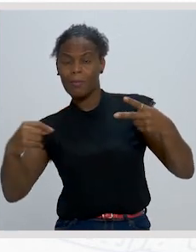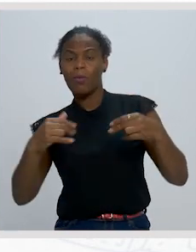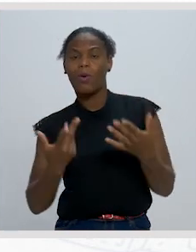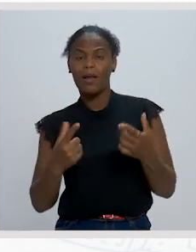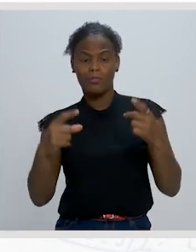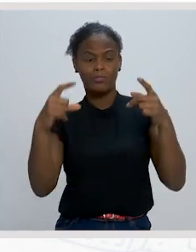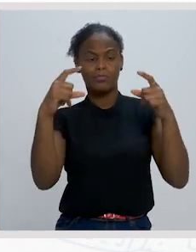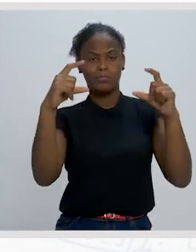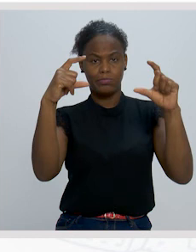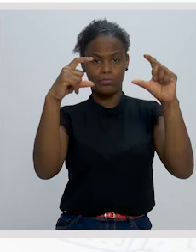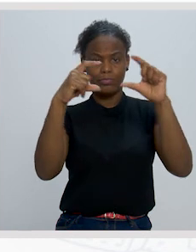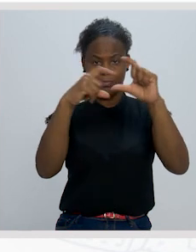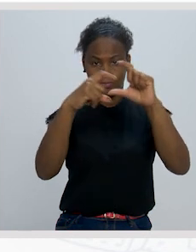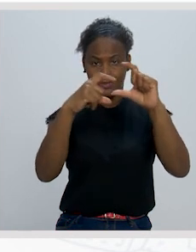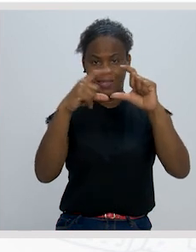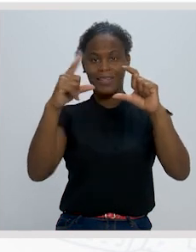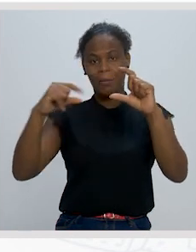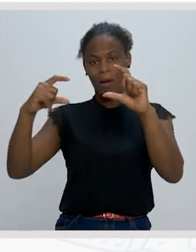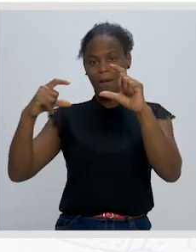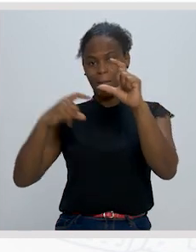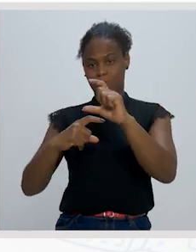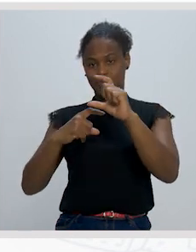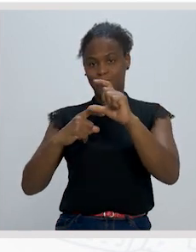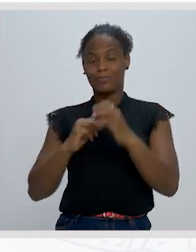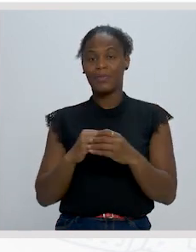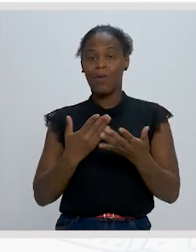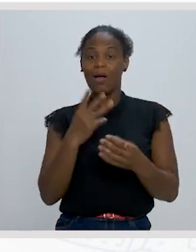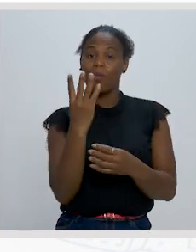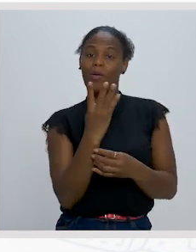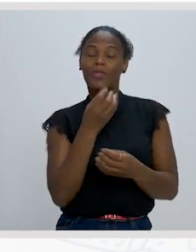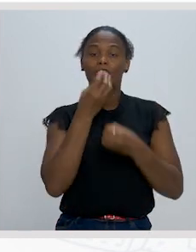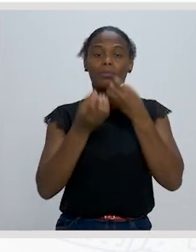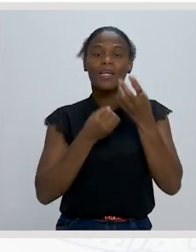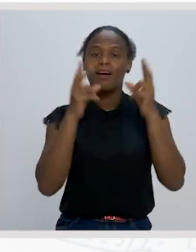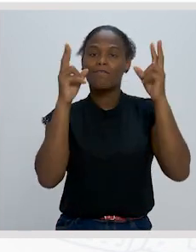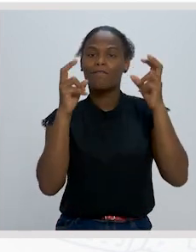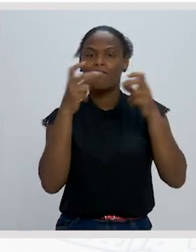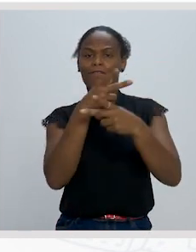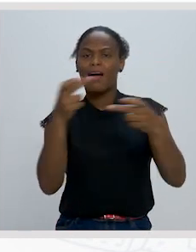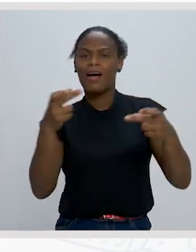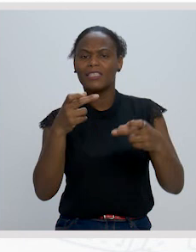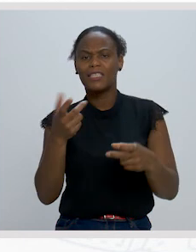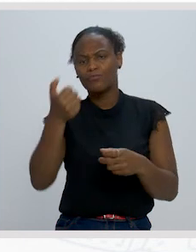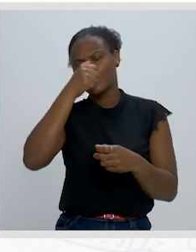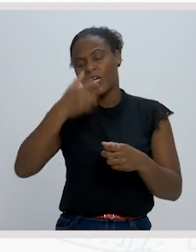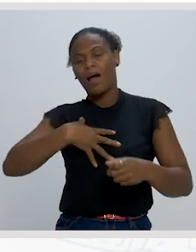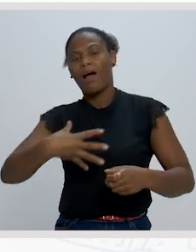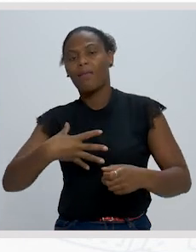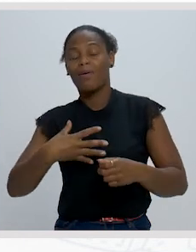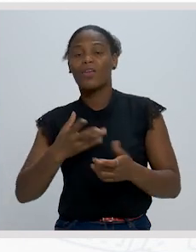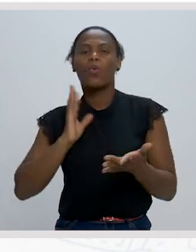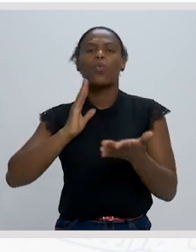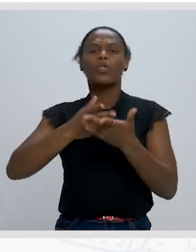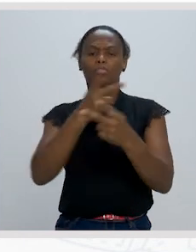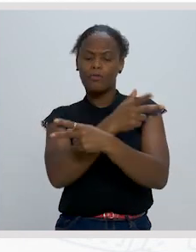interpoladas e empareliadas. E, finalmente, na 4, explique o sentido da expressão encher a alma presente